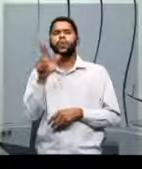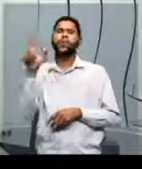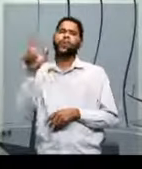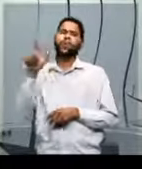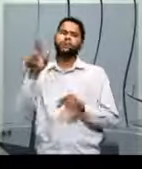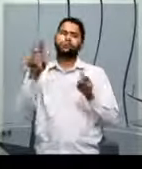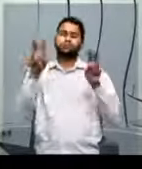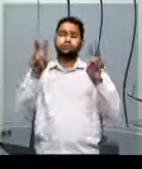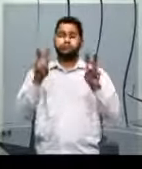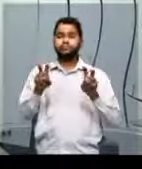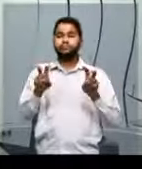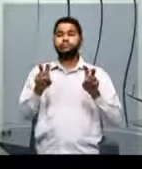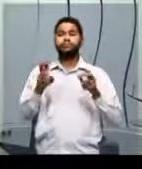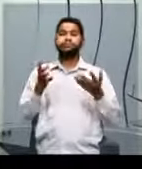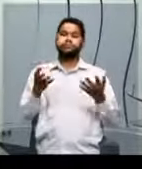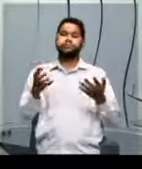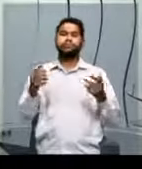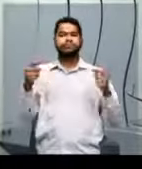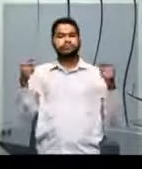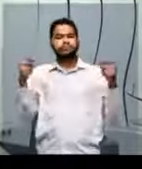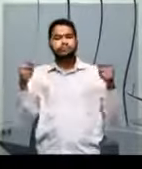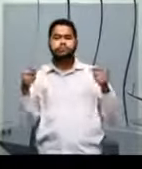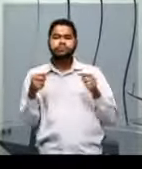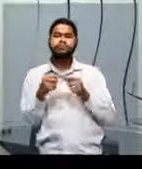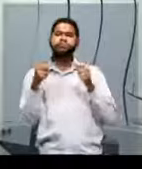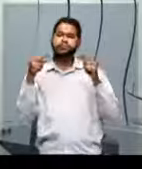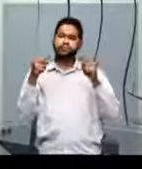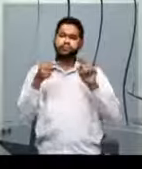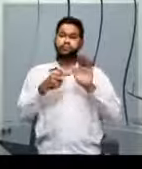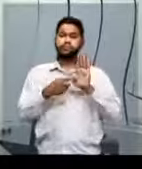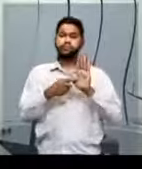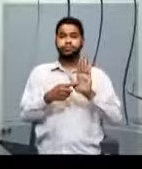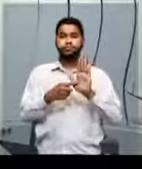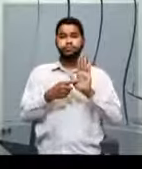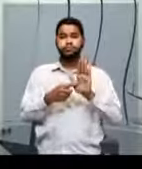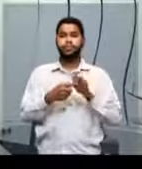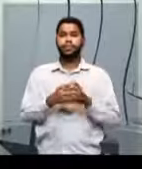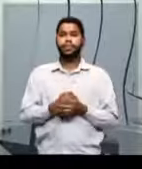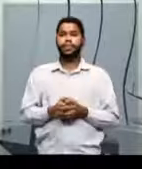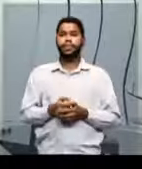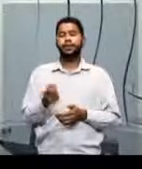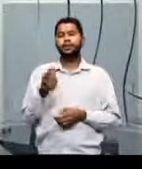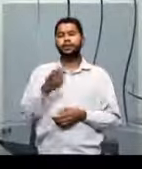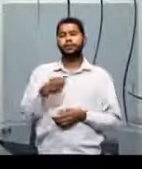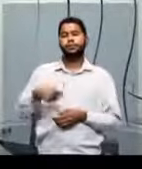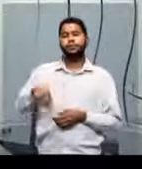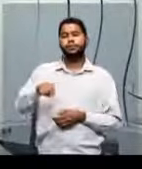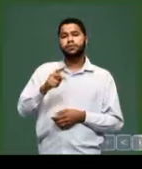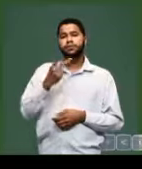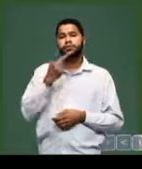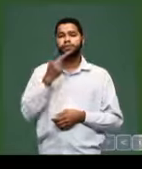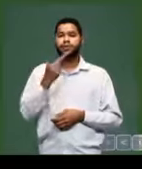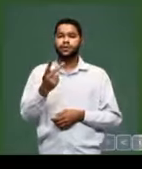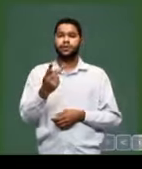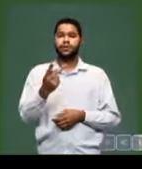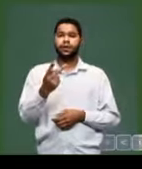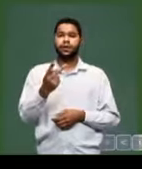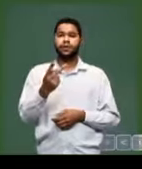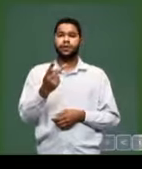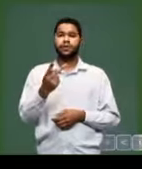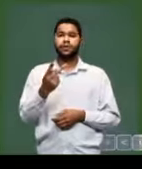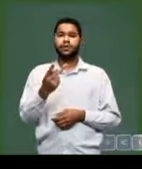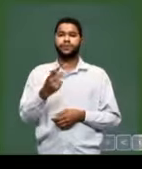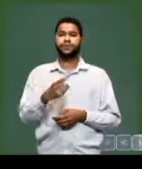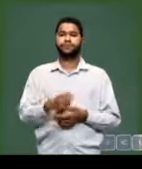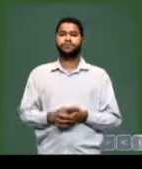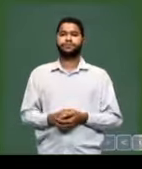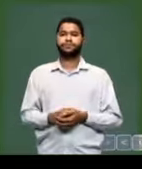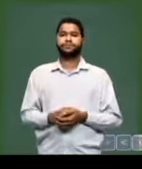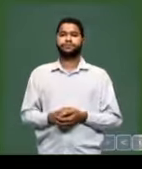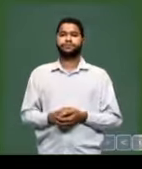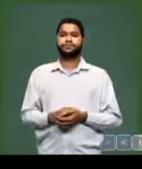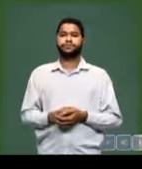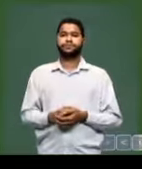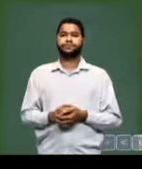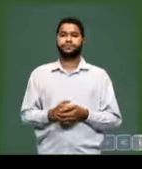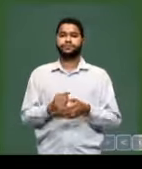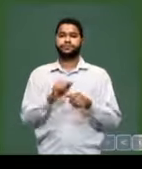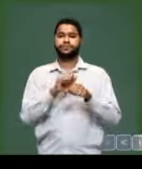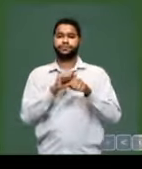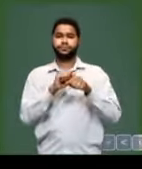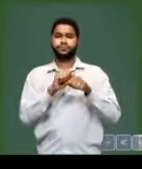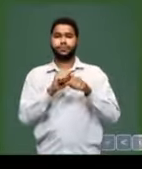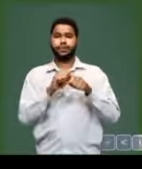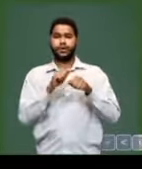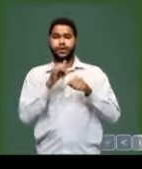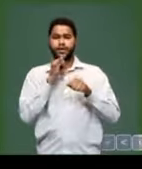aqui, que eu acho que tem chance de aparecer, é quando a gente fala de epidemia.